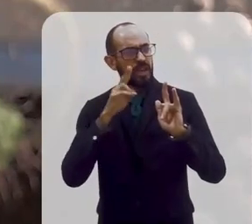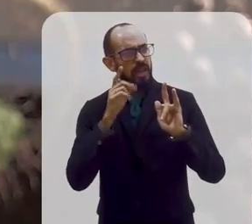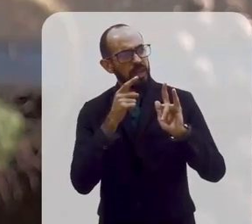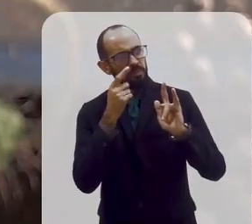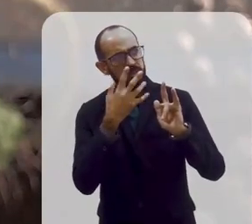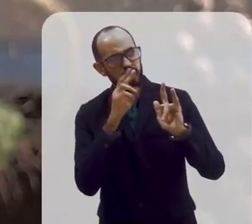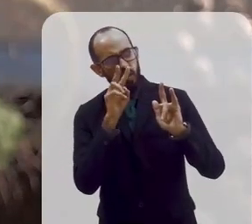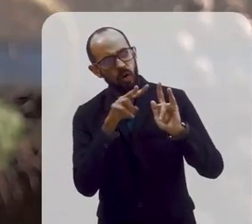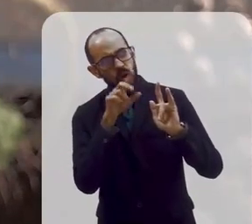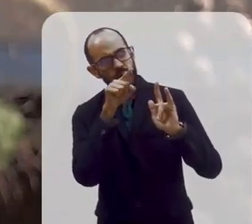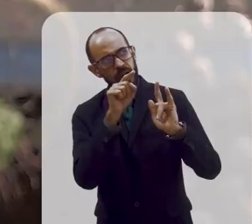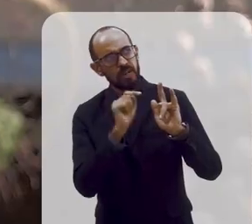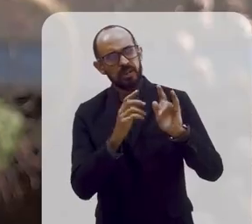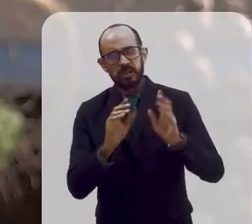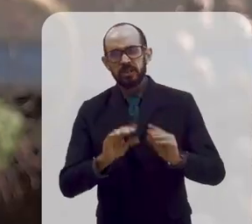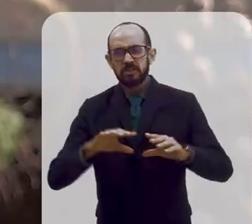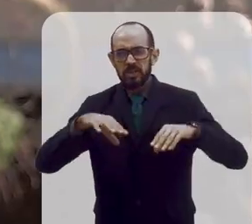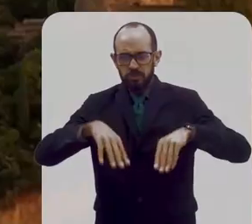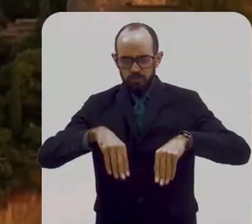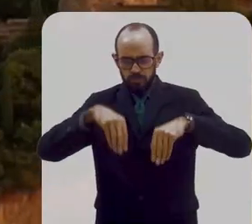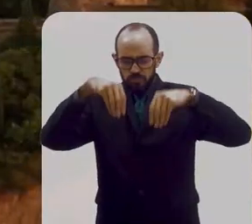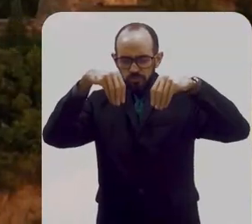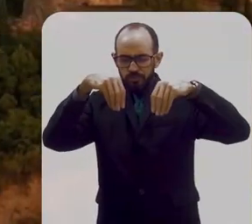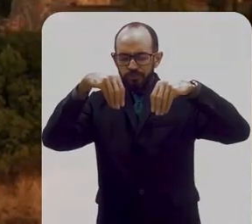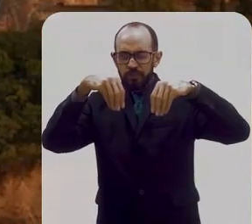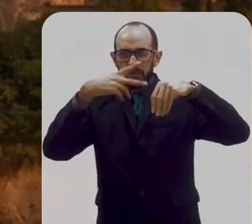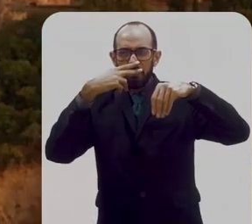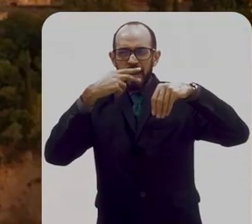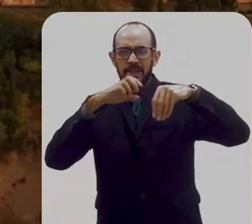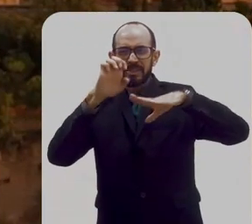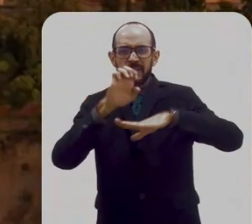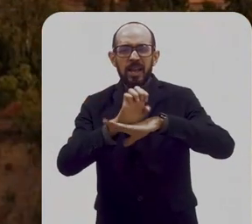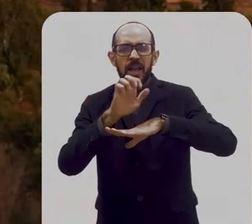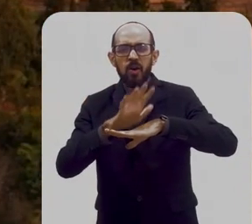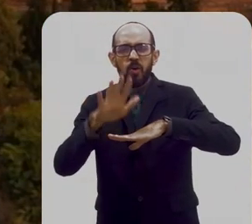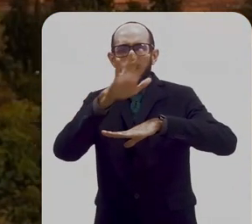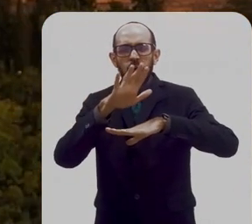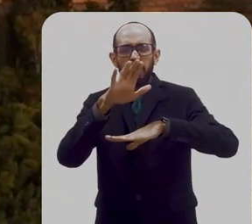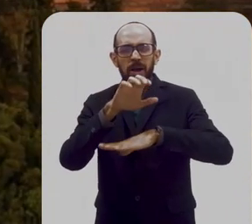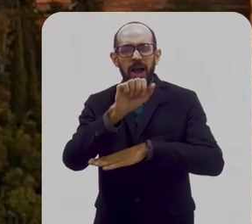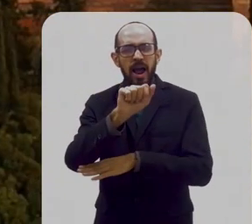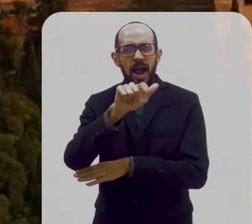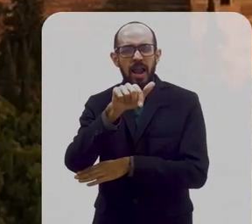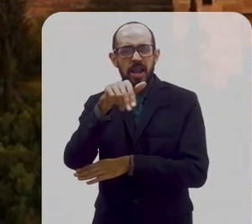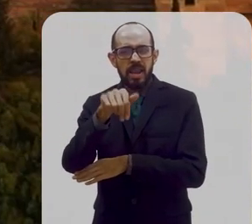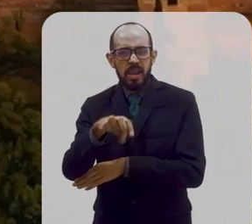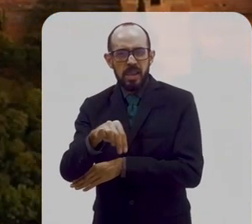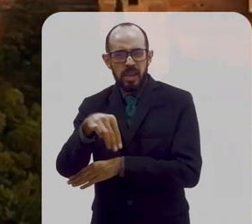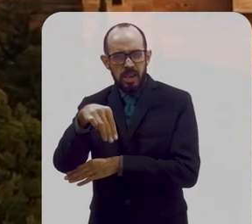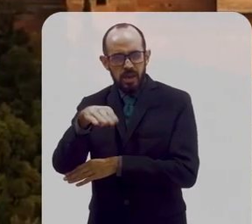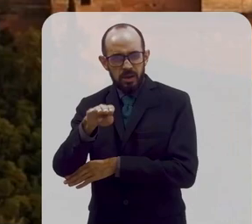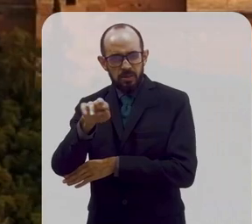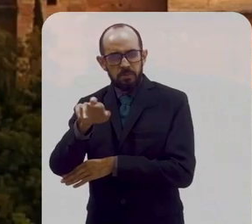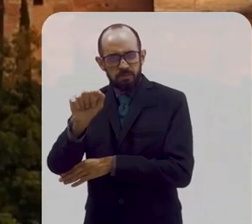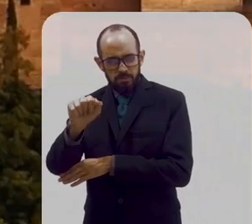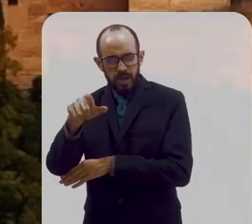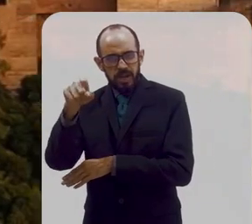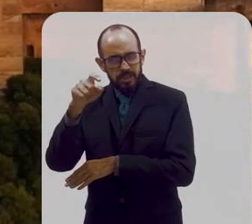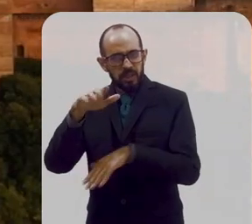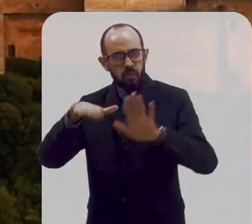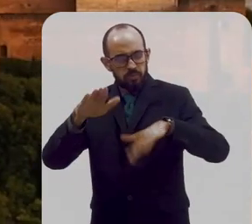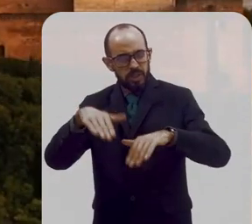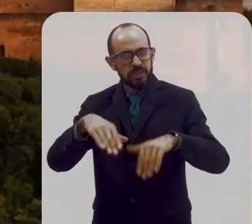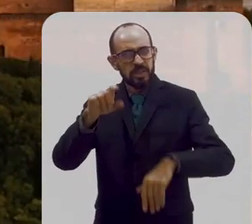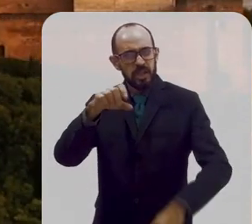muito alguns castelos na Europa, principalmente o castelo de Alhambra, na Espanha, que é onde, provavelmente, Oswaldo Cruz se